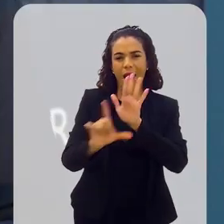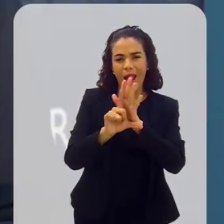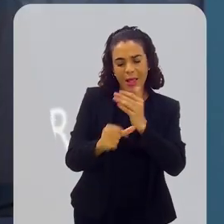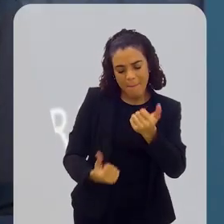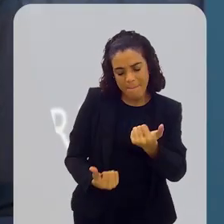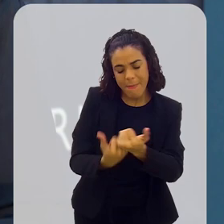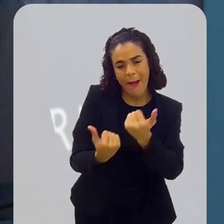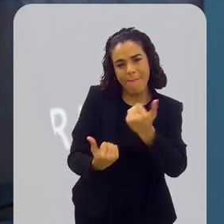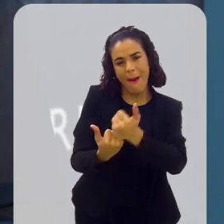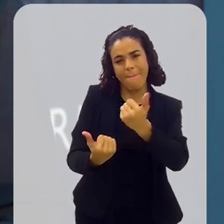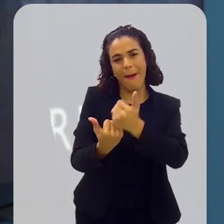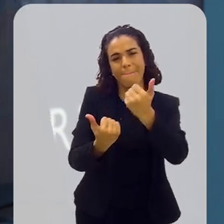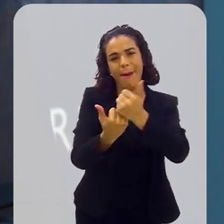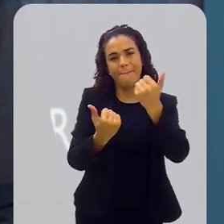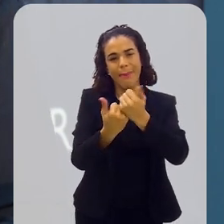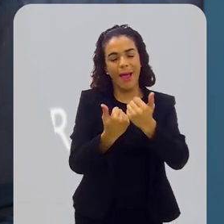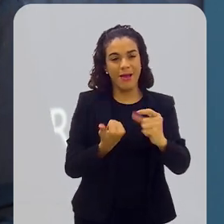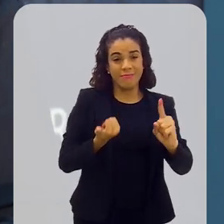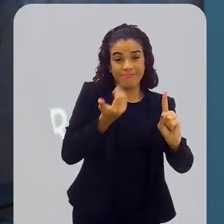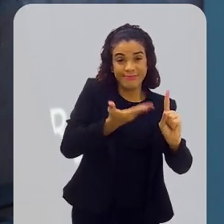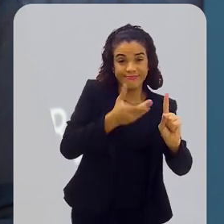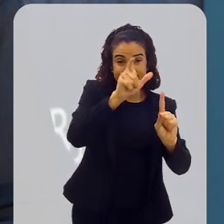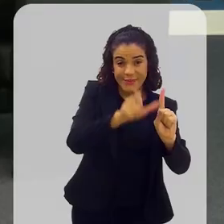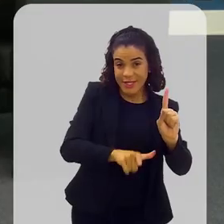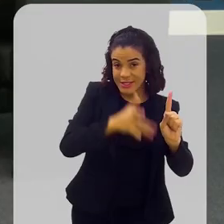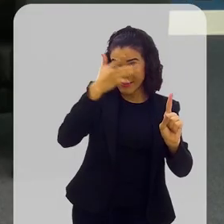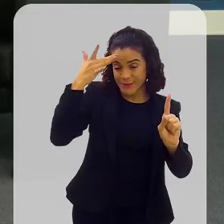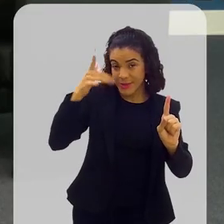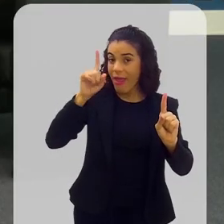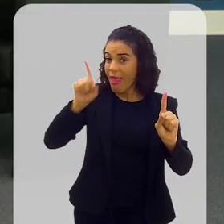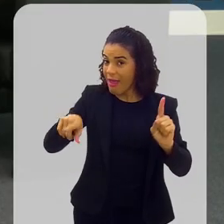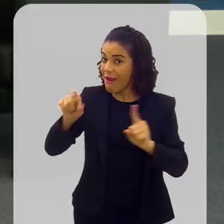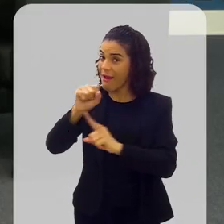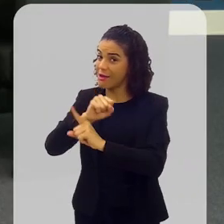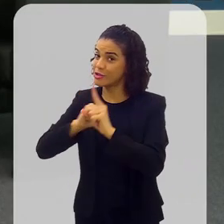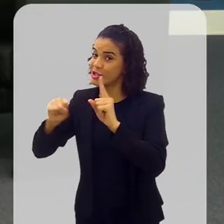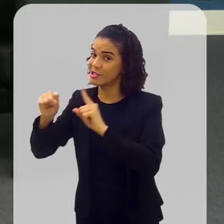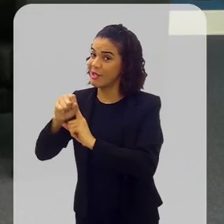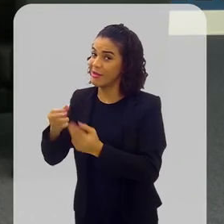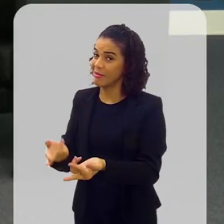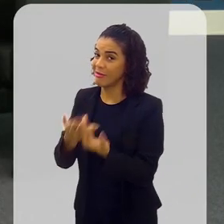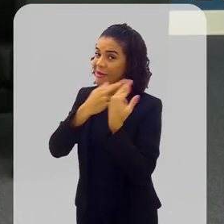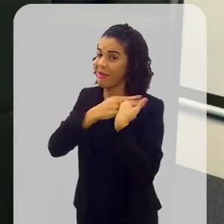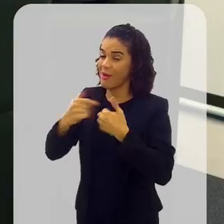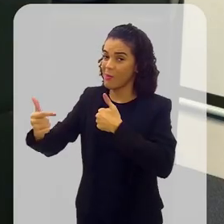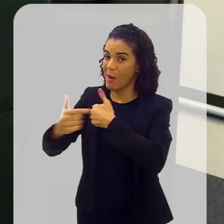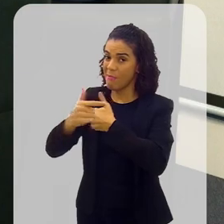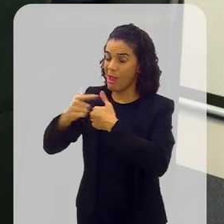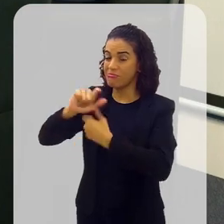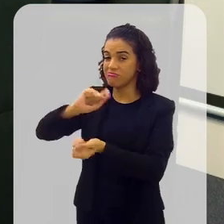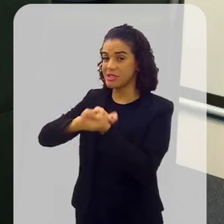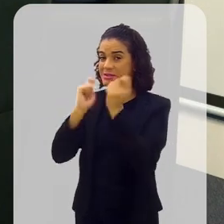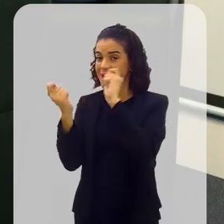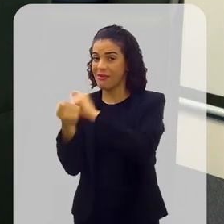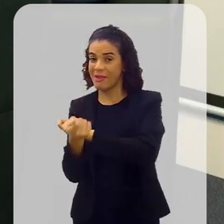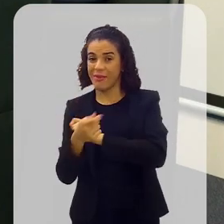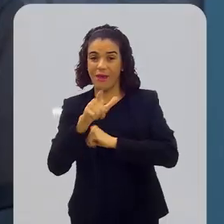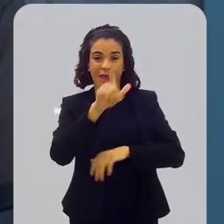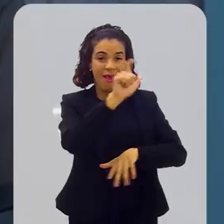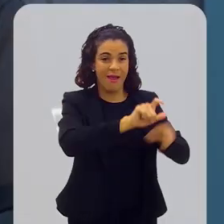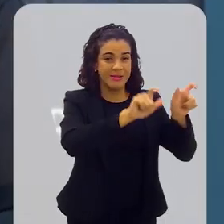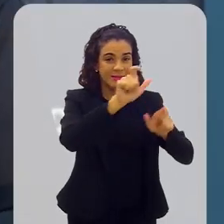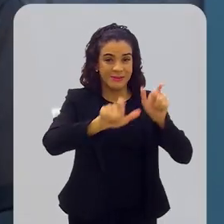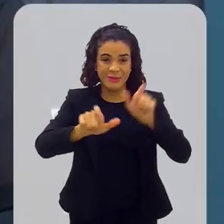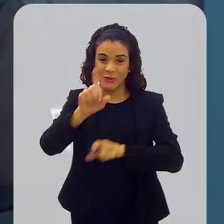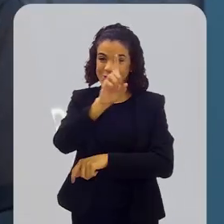abarcando e dando suporte para essas pessoas, que é a sociedade quem tem que se adequar às